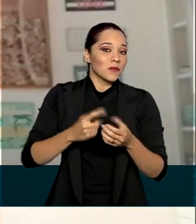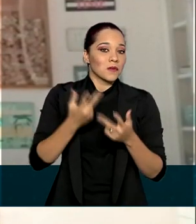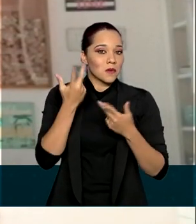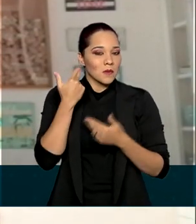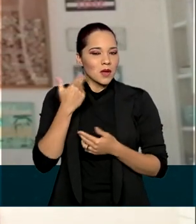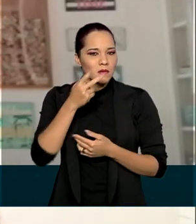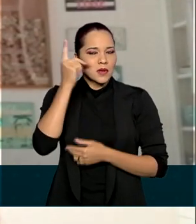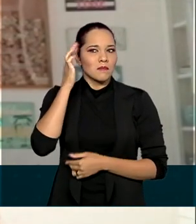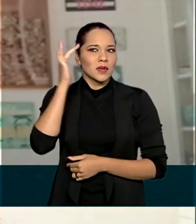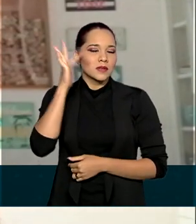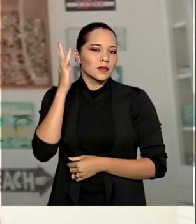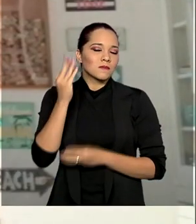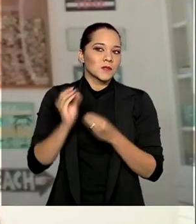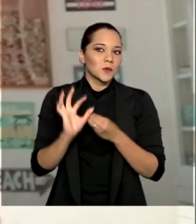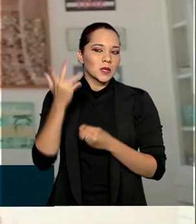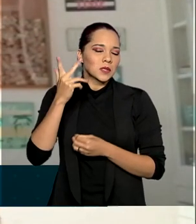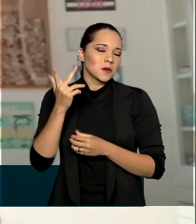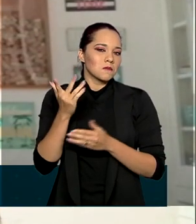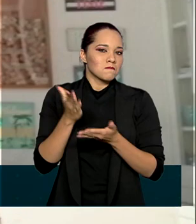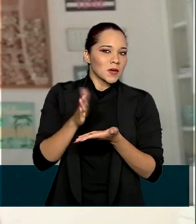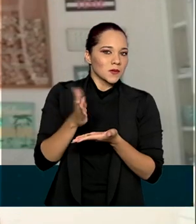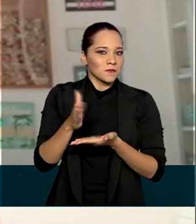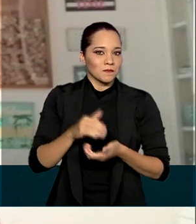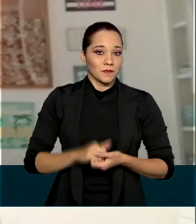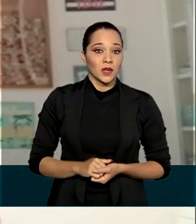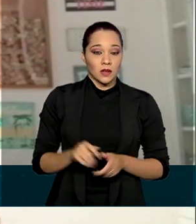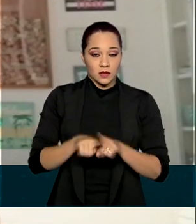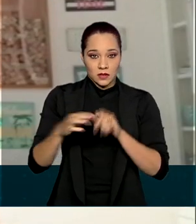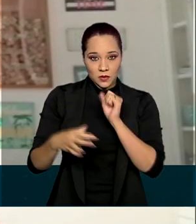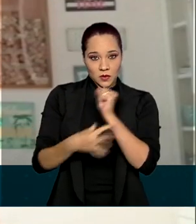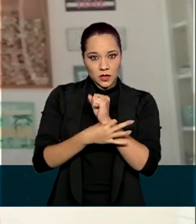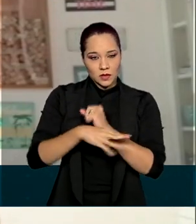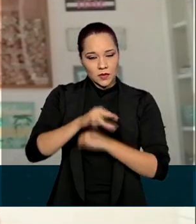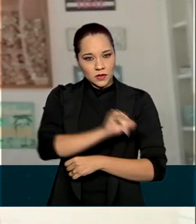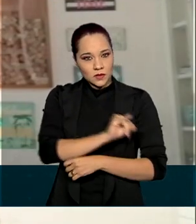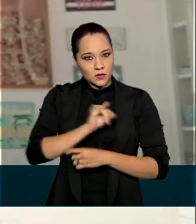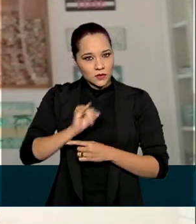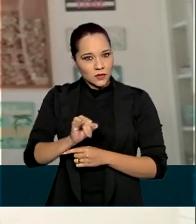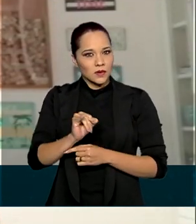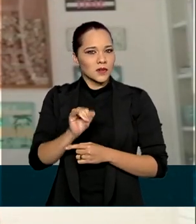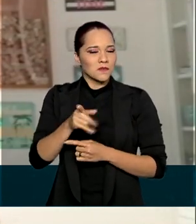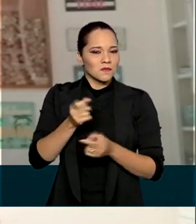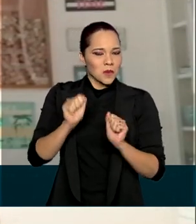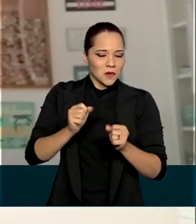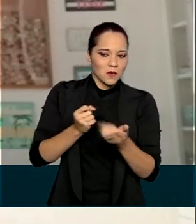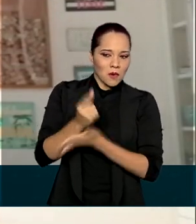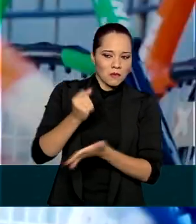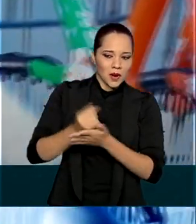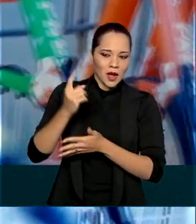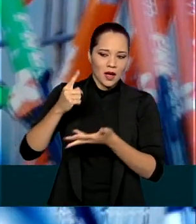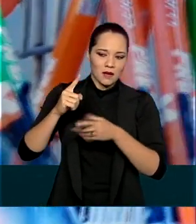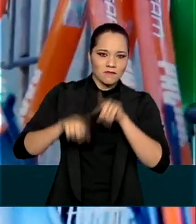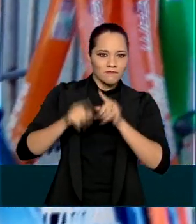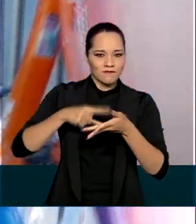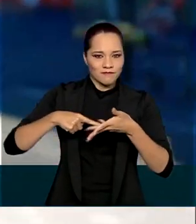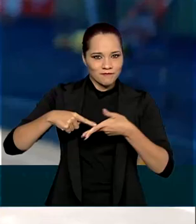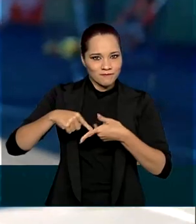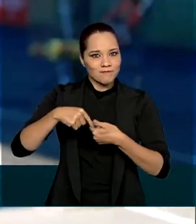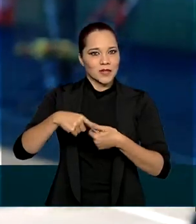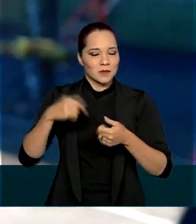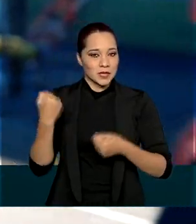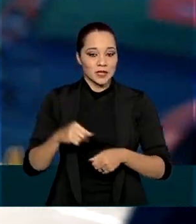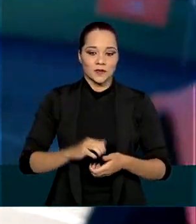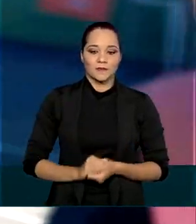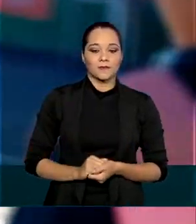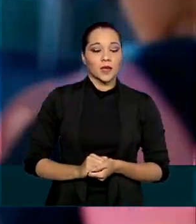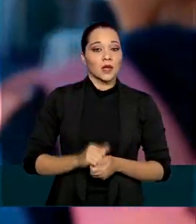já está começando a pensar numa situação parcial. Ela dá segurança para as instituições poderem comprar os equipamentos necessários. Em abril, o